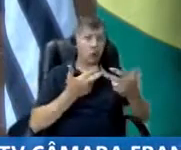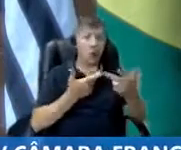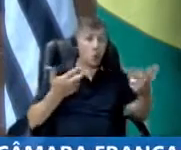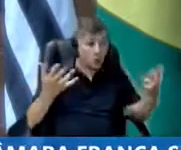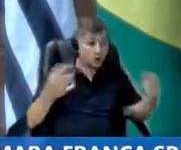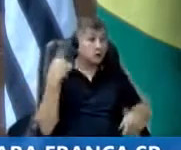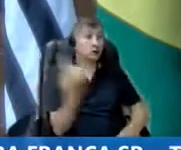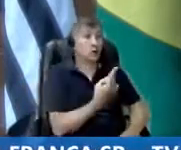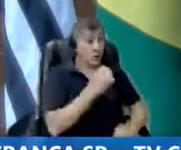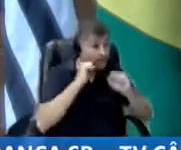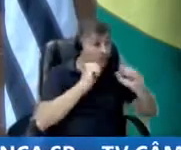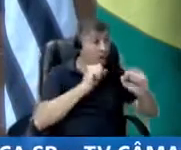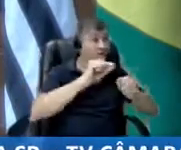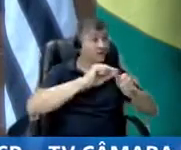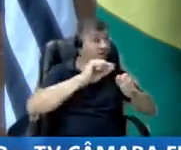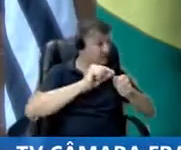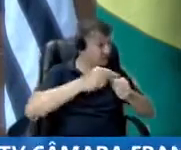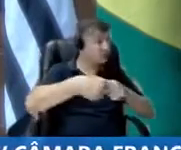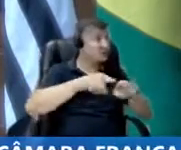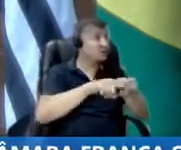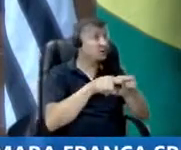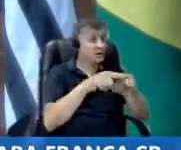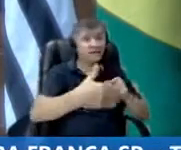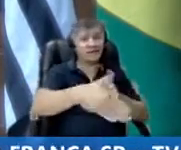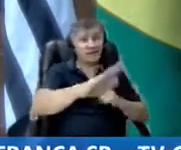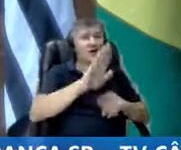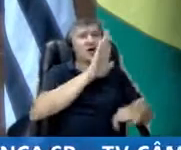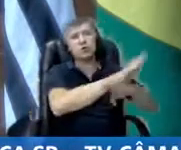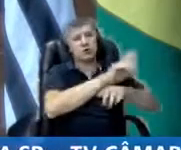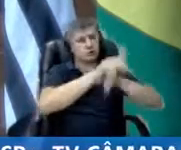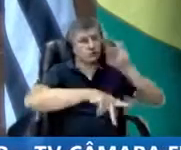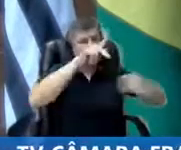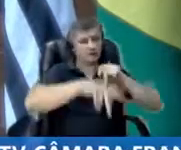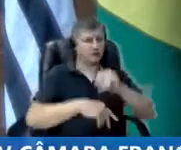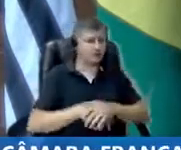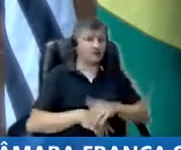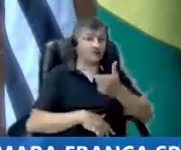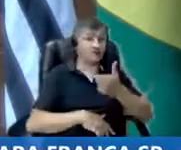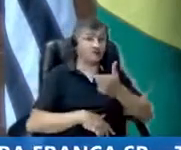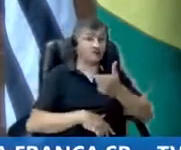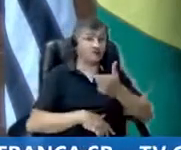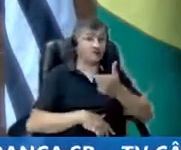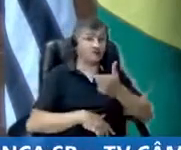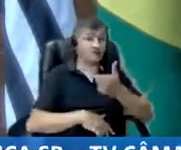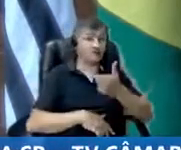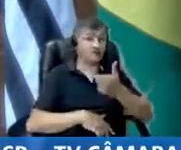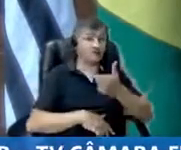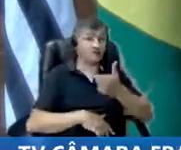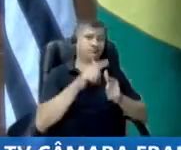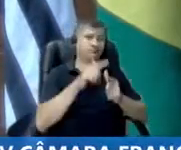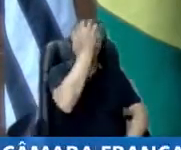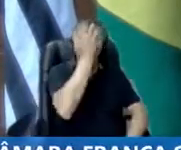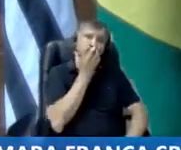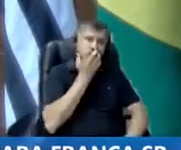fazer e vai beneficiar a população. Outra coisa, nós estamos com um problema sério na cidade de Franca,